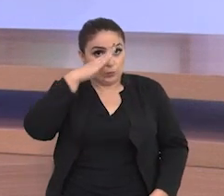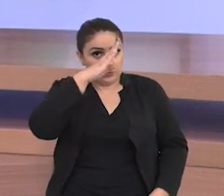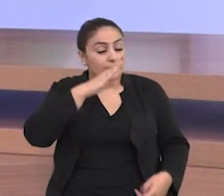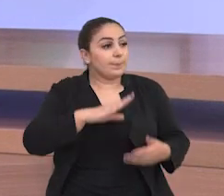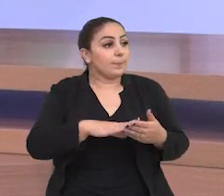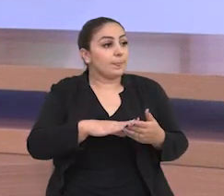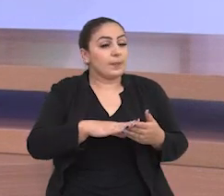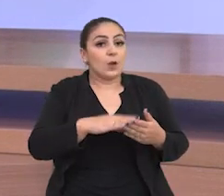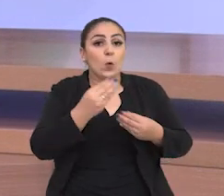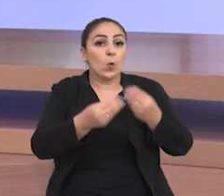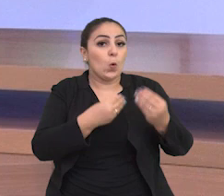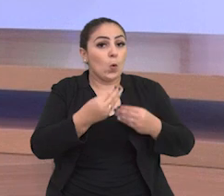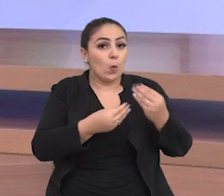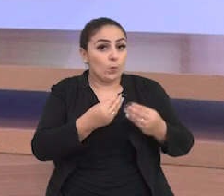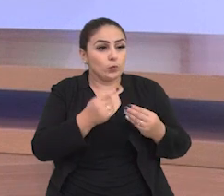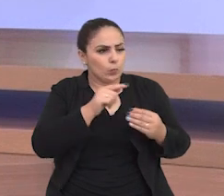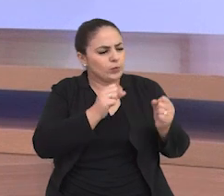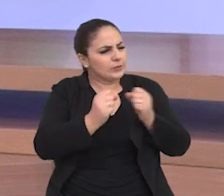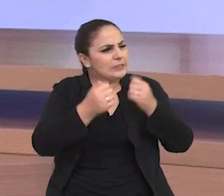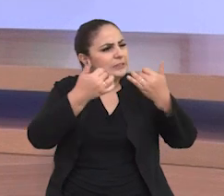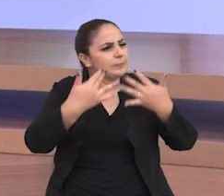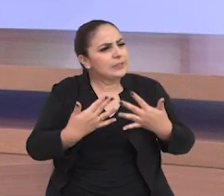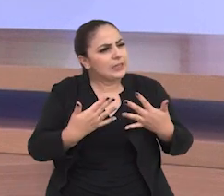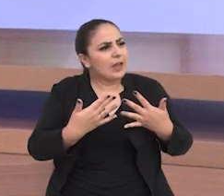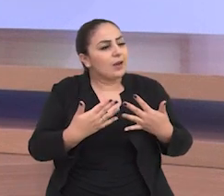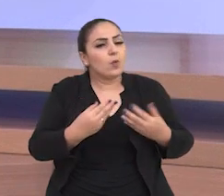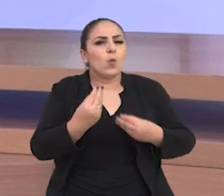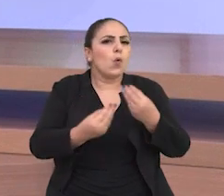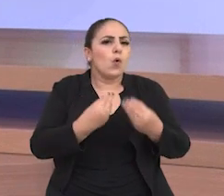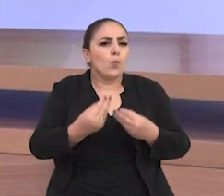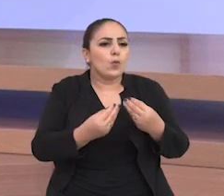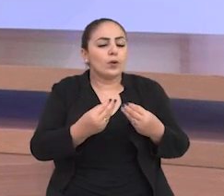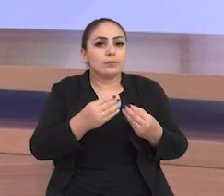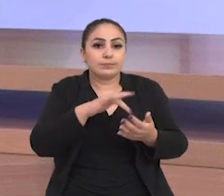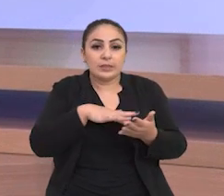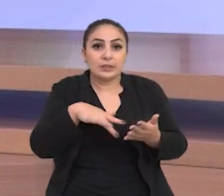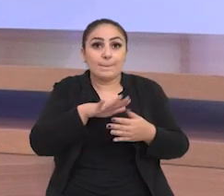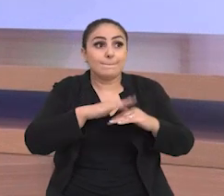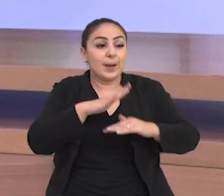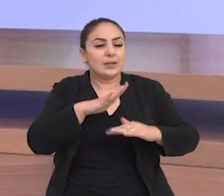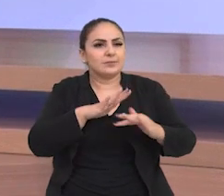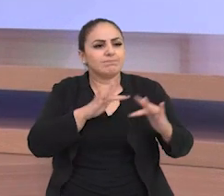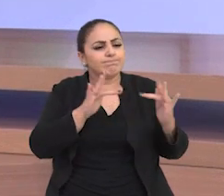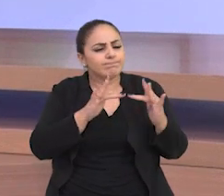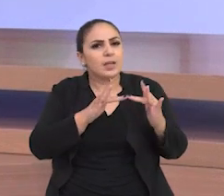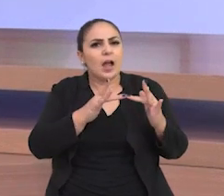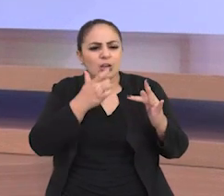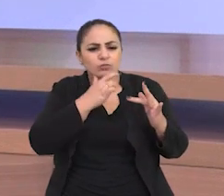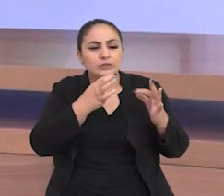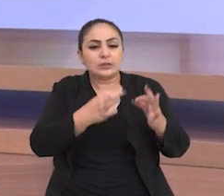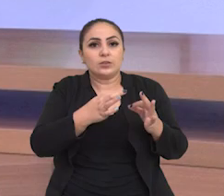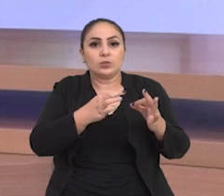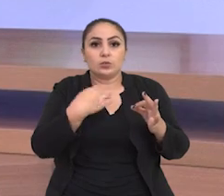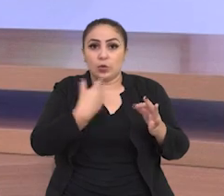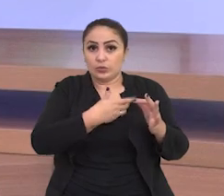Bolsonaro. Como que a senhora poderia explicar no que quesito ou situação a senhora mais se identifica então com o nosso representante?